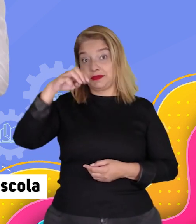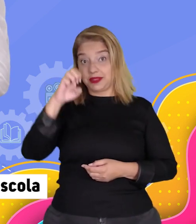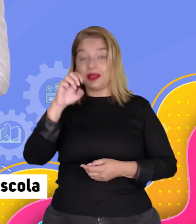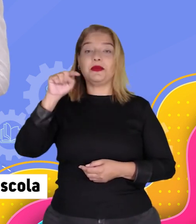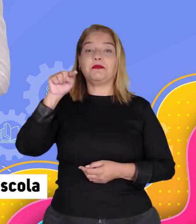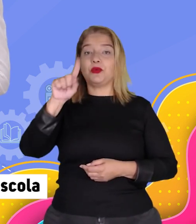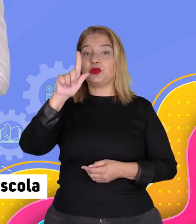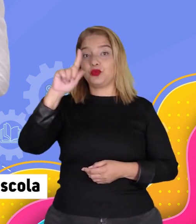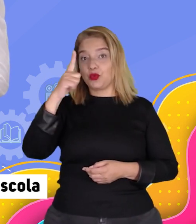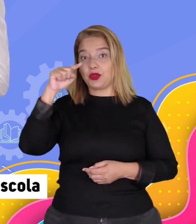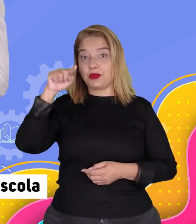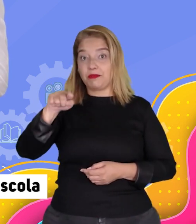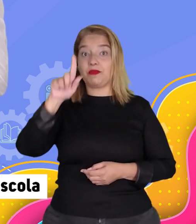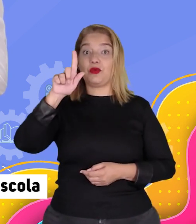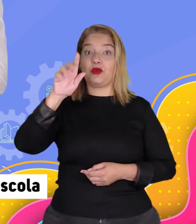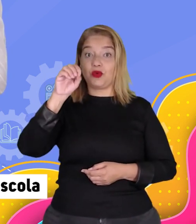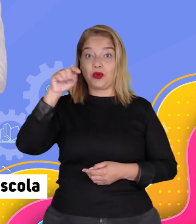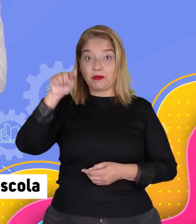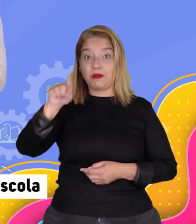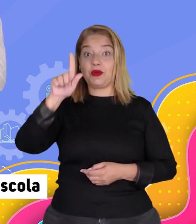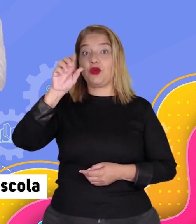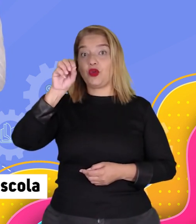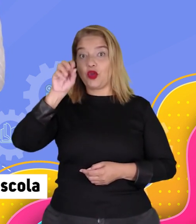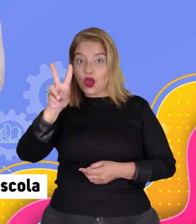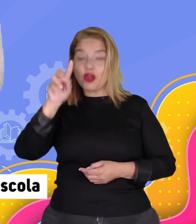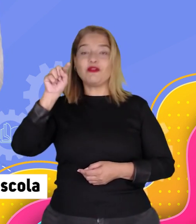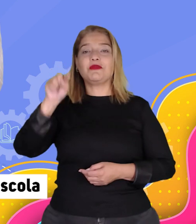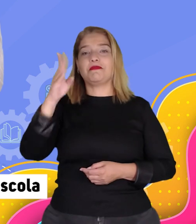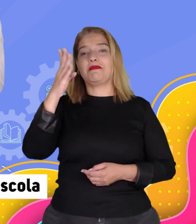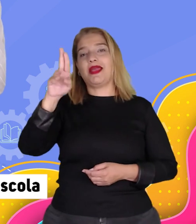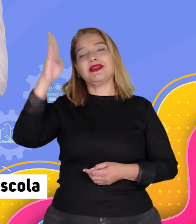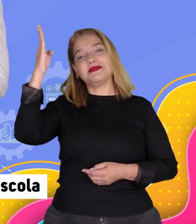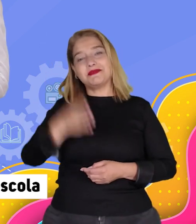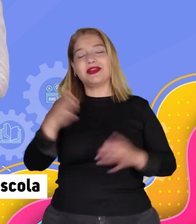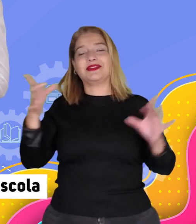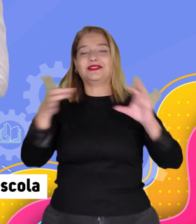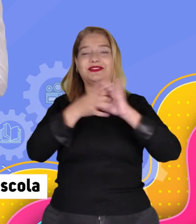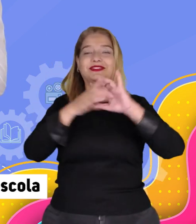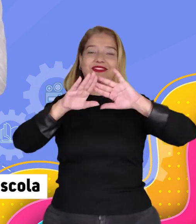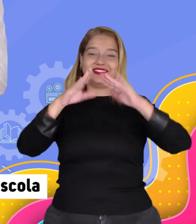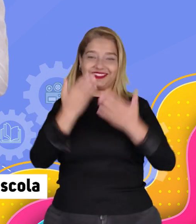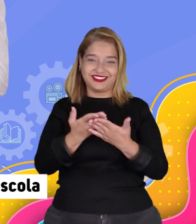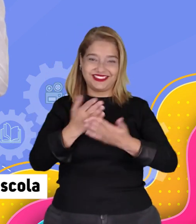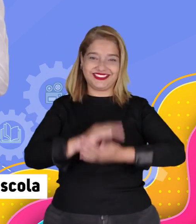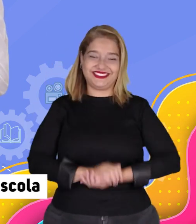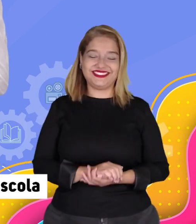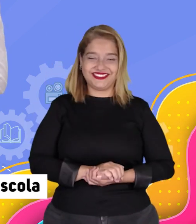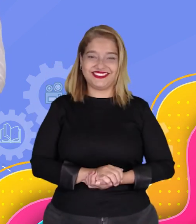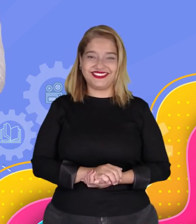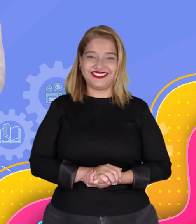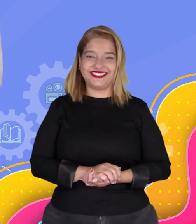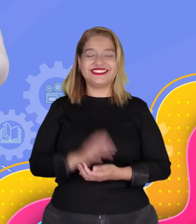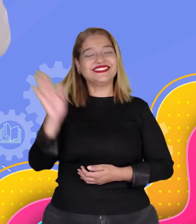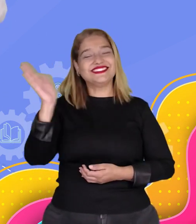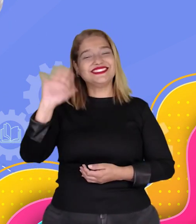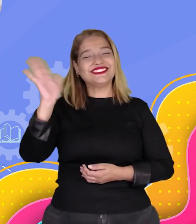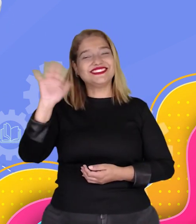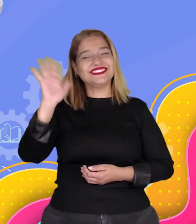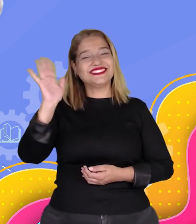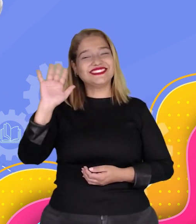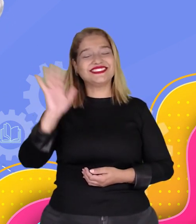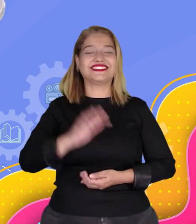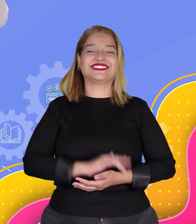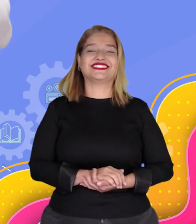.goiania.gov.br barra Conexão Escola. Tchau, tchau, pessoal.